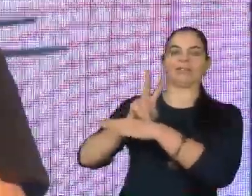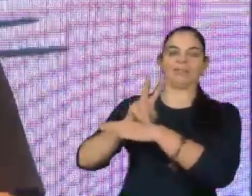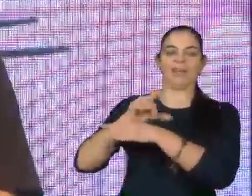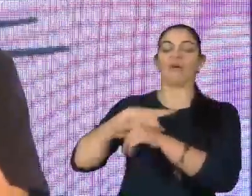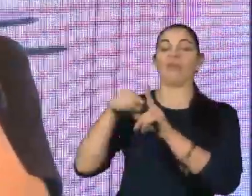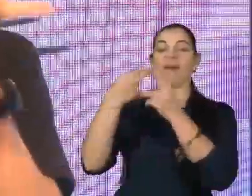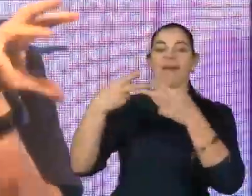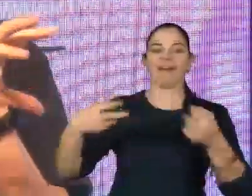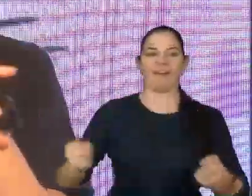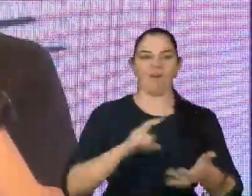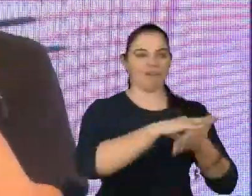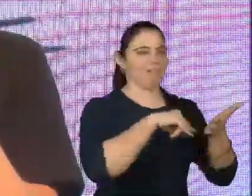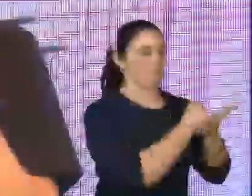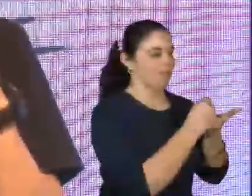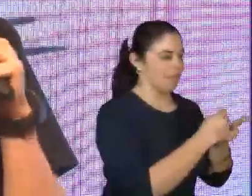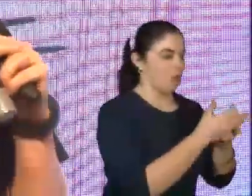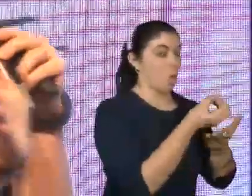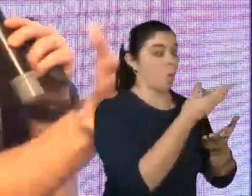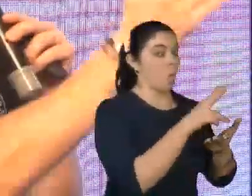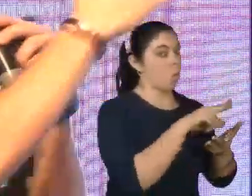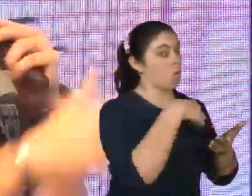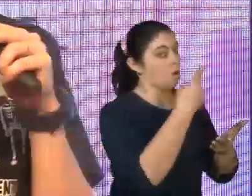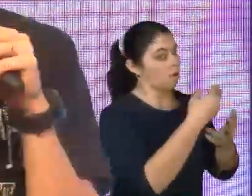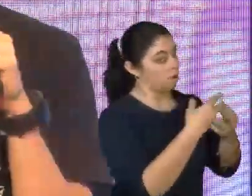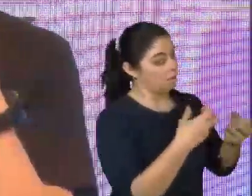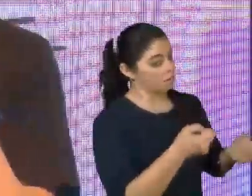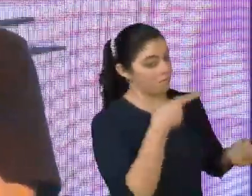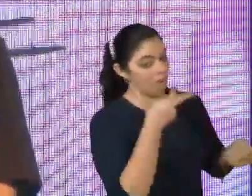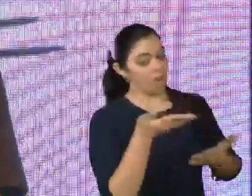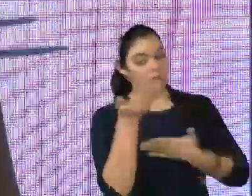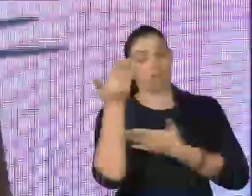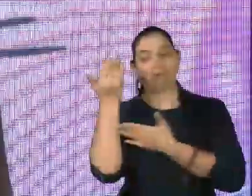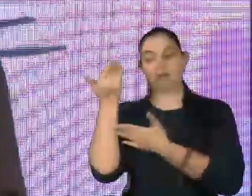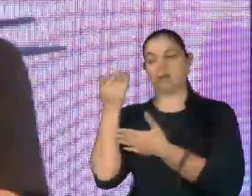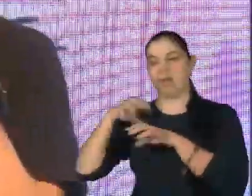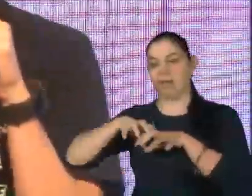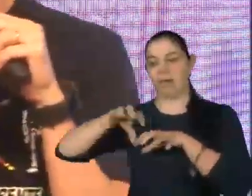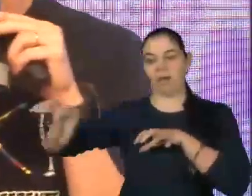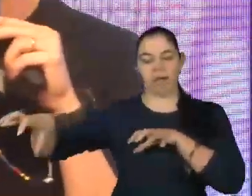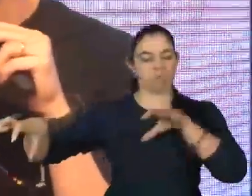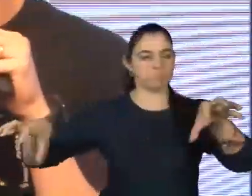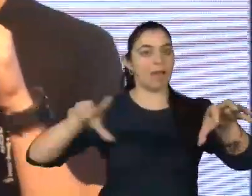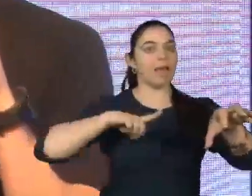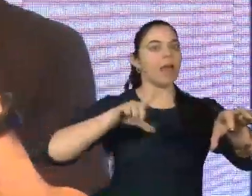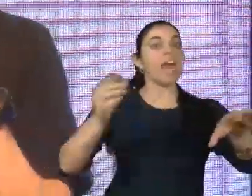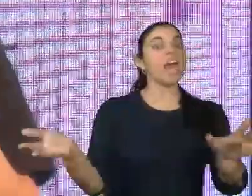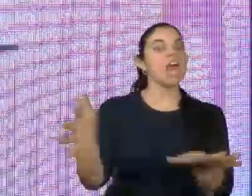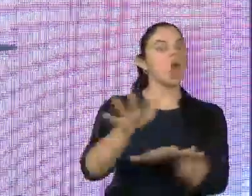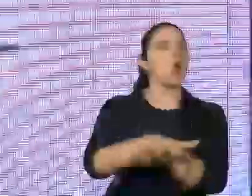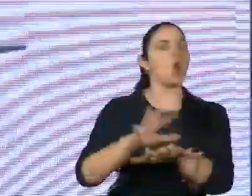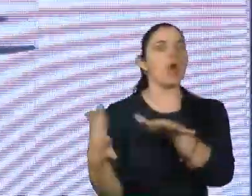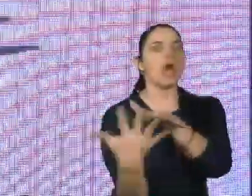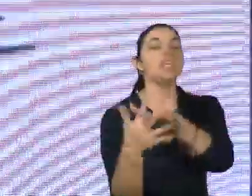contratar e inserir. Outra coisa, como muitos dos meus colegas que me antecederam já falaram, é contratar e incluir.